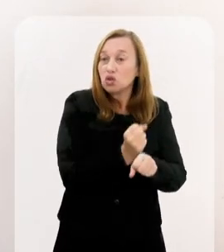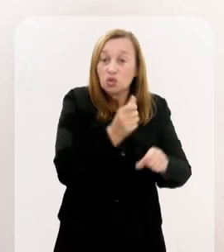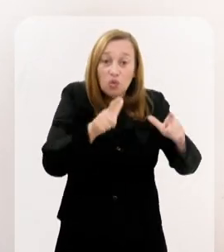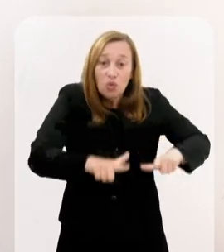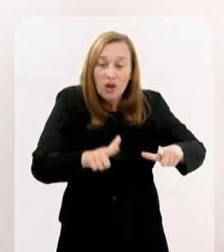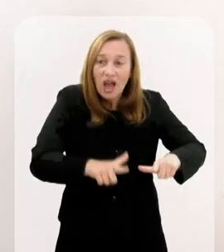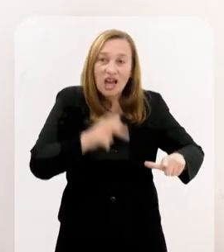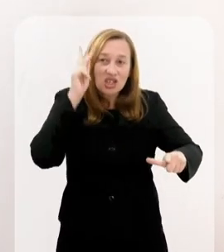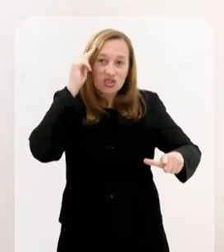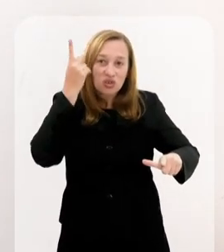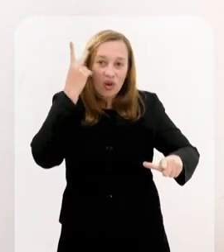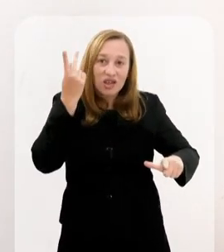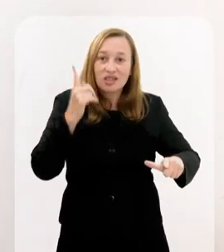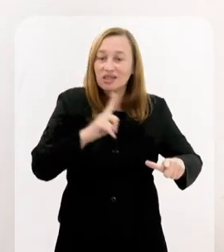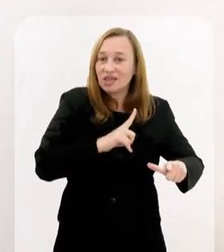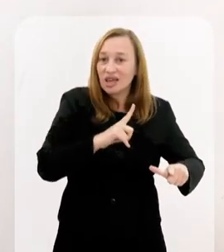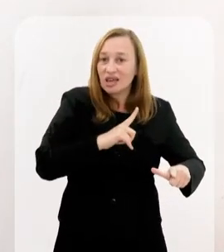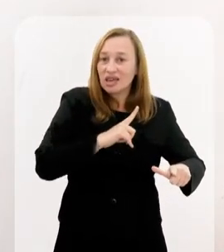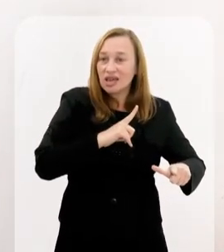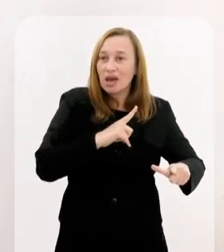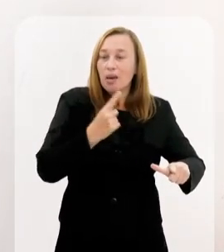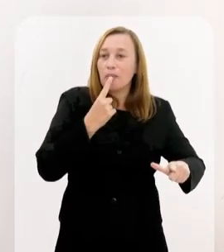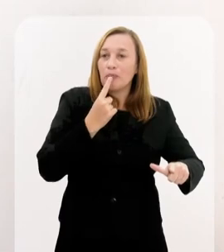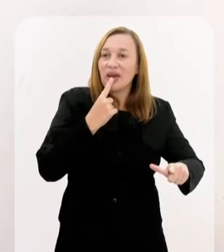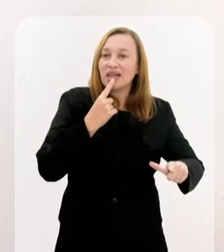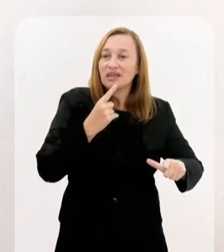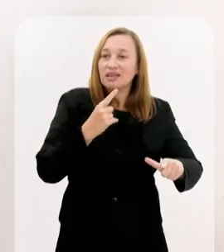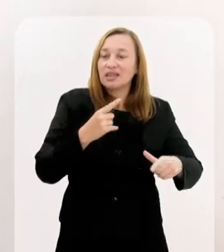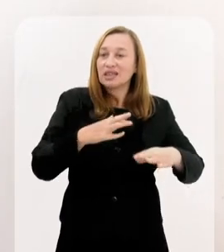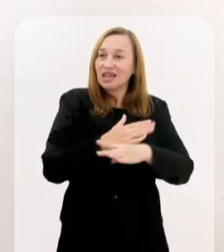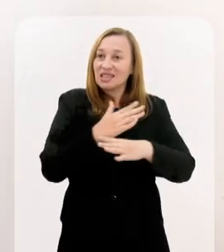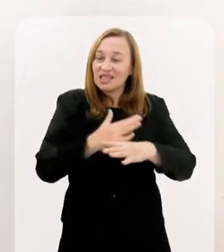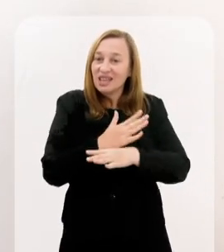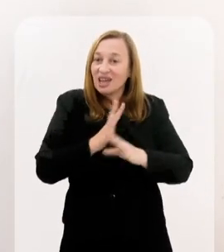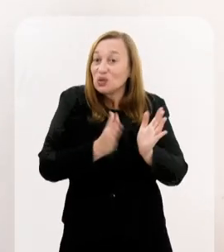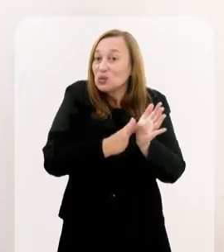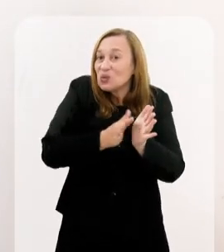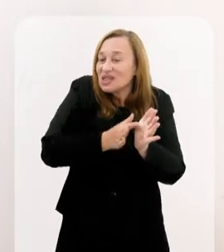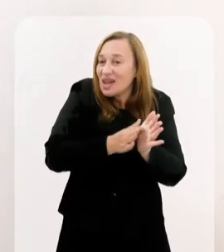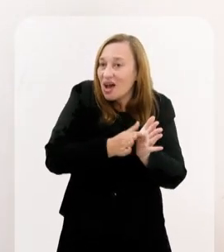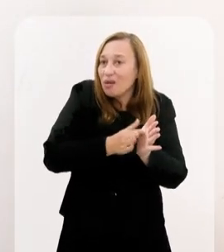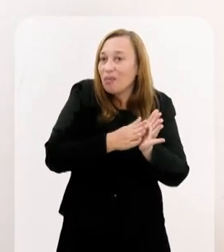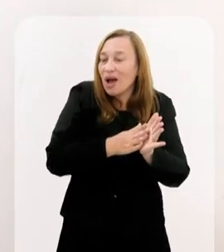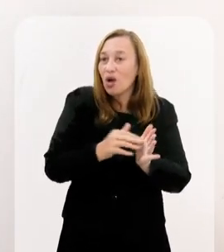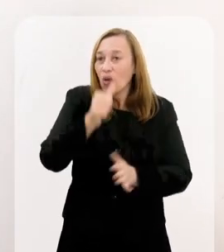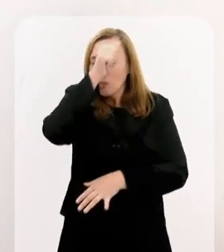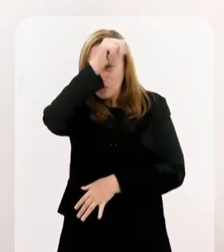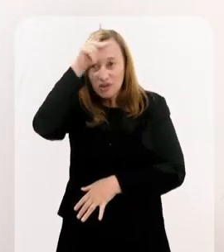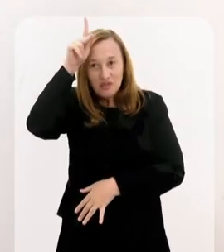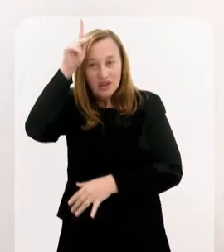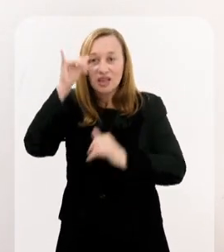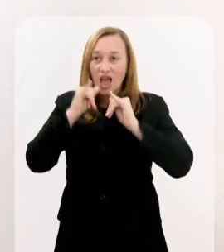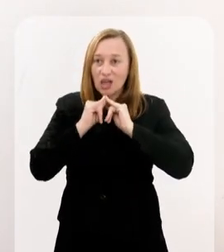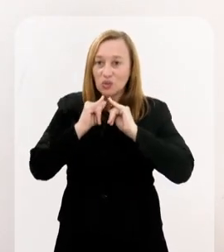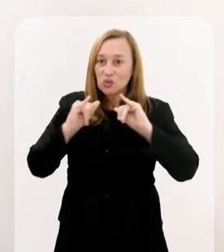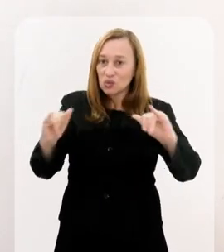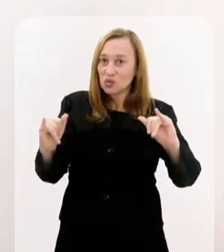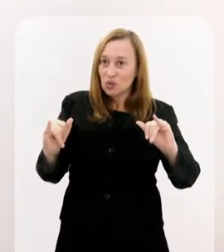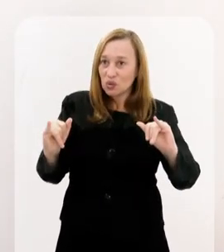tem uma história e que agora vai ficar próximo à cidade do samba, que o prefeito